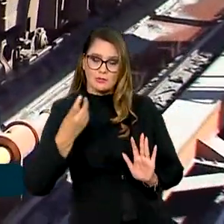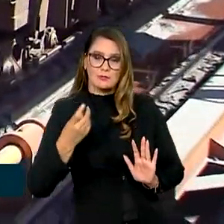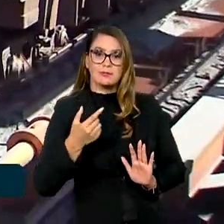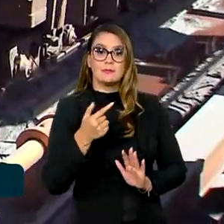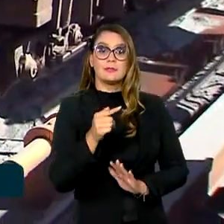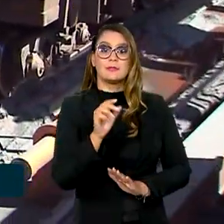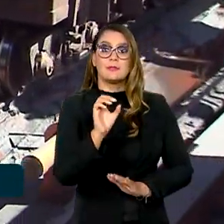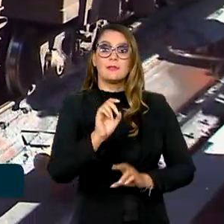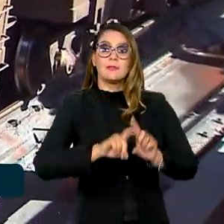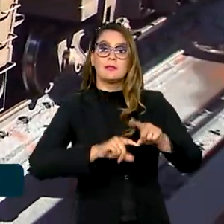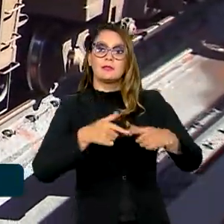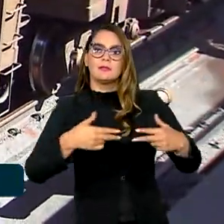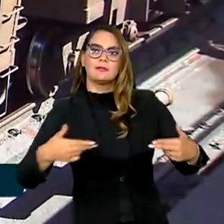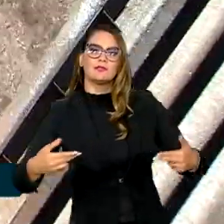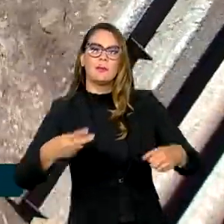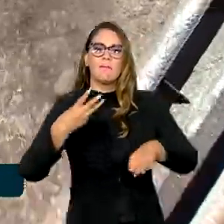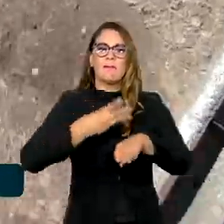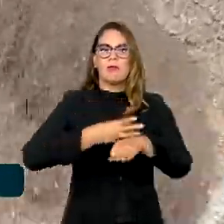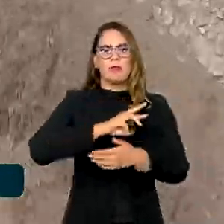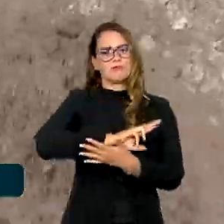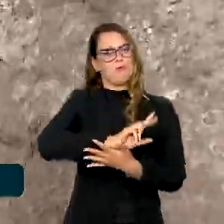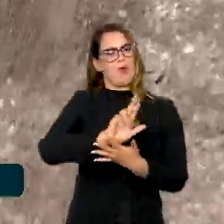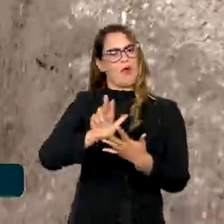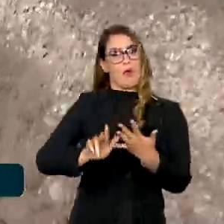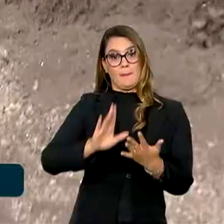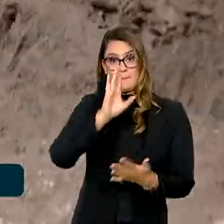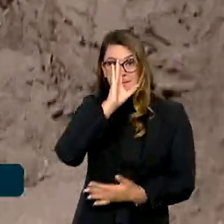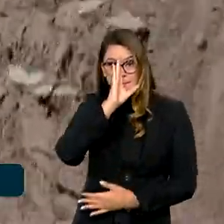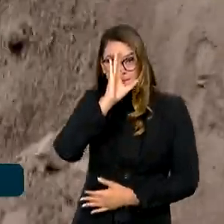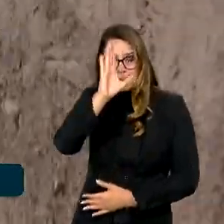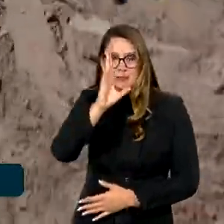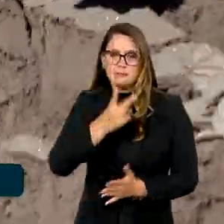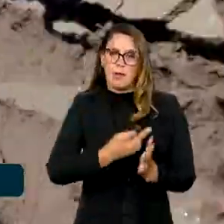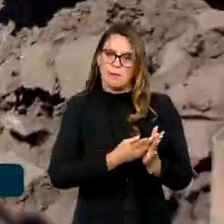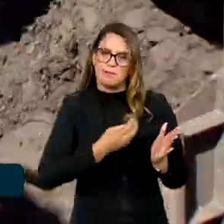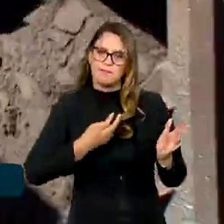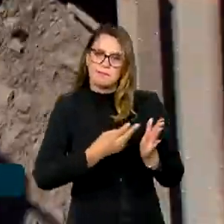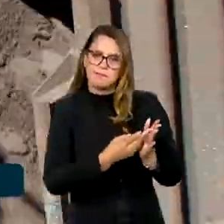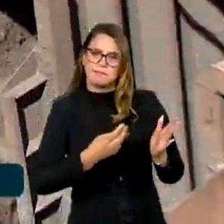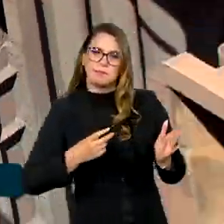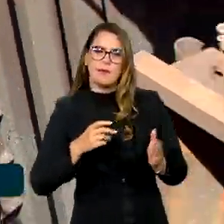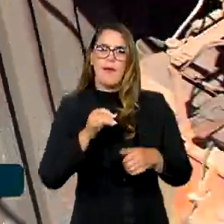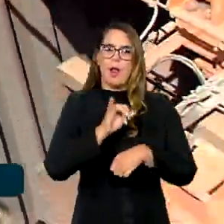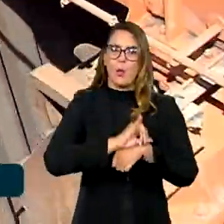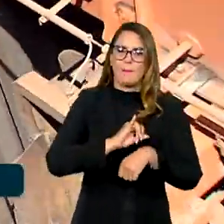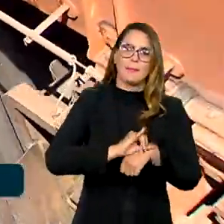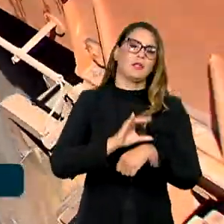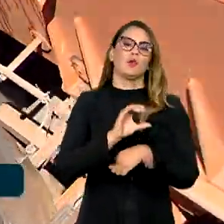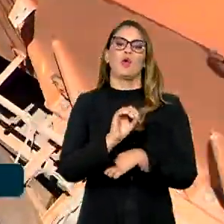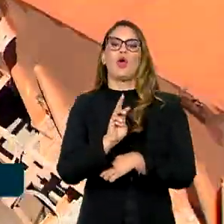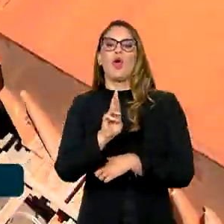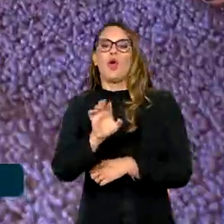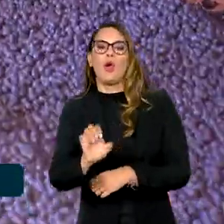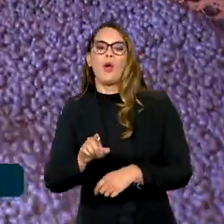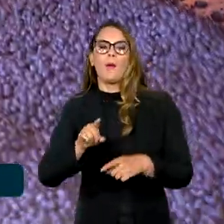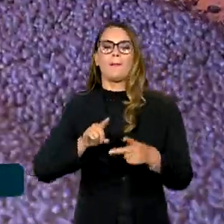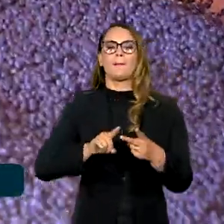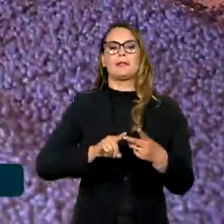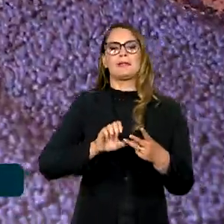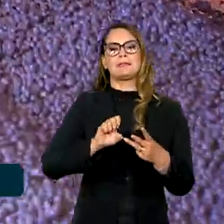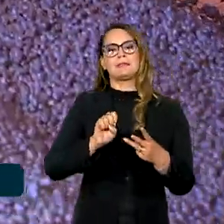substâncias minerais diferentes. Os principais minérios explorados são alumínio, cobre, estanho,